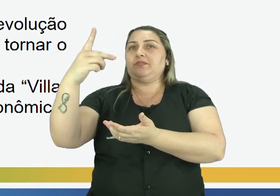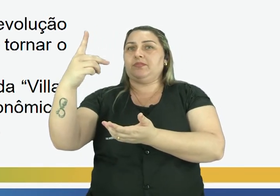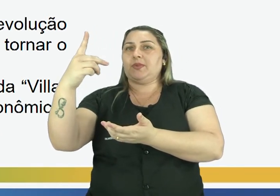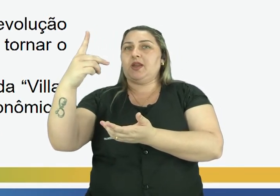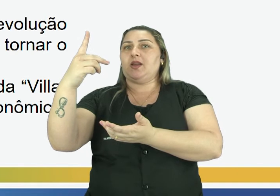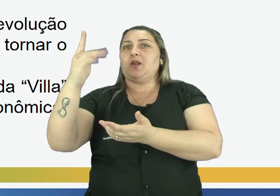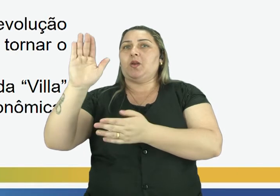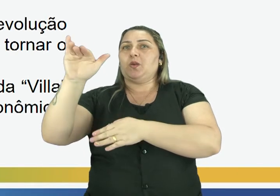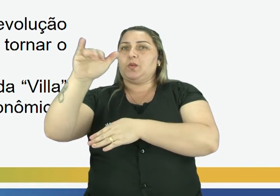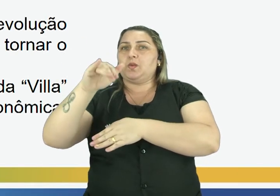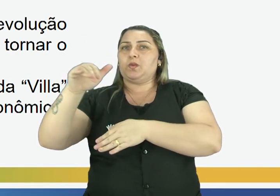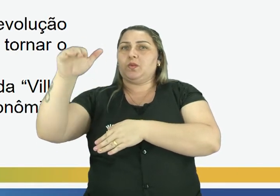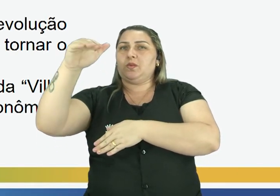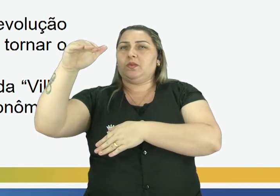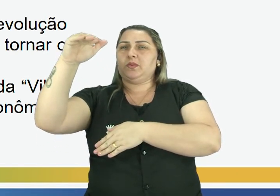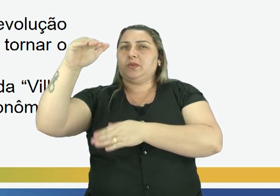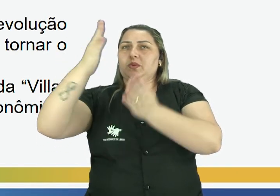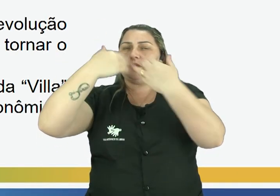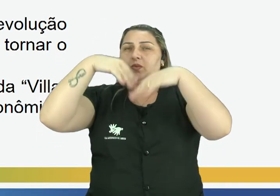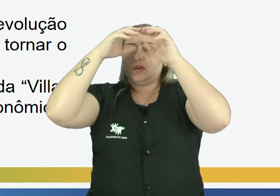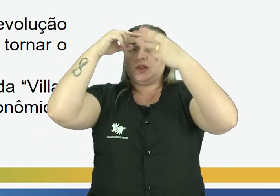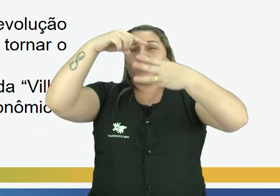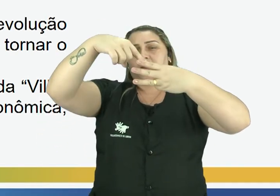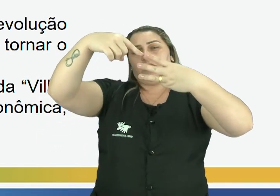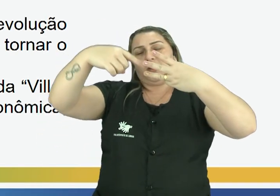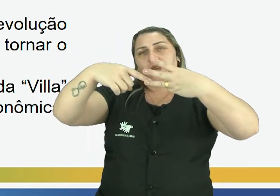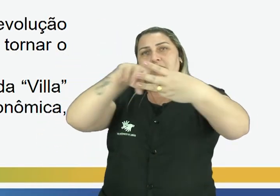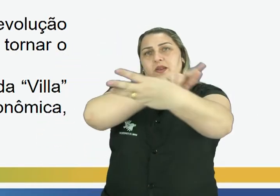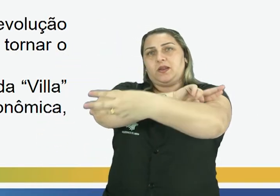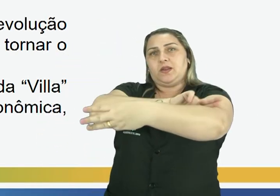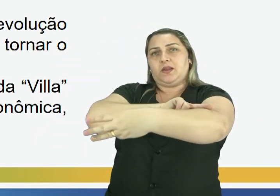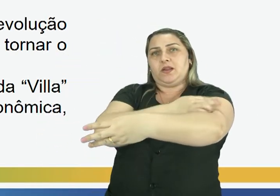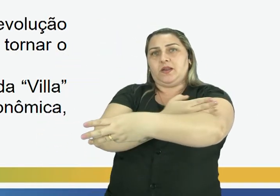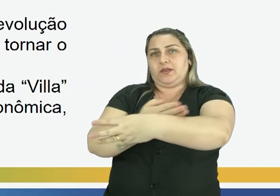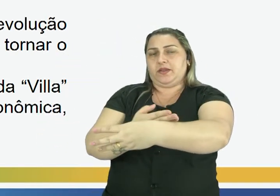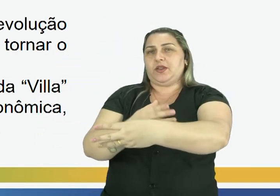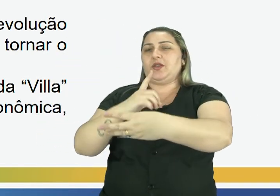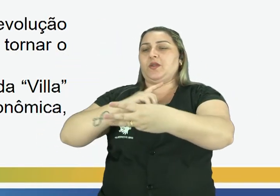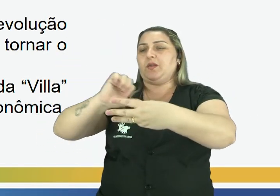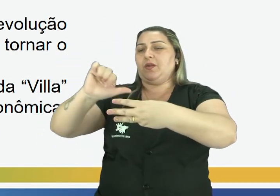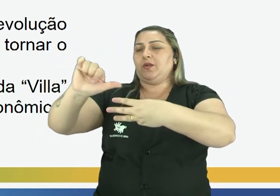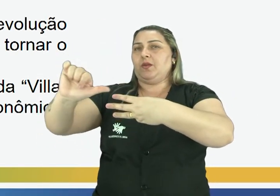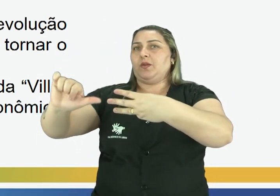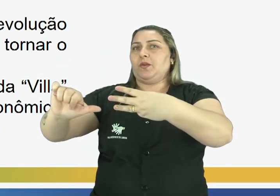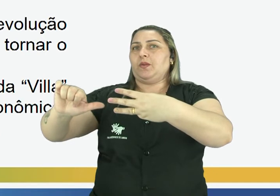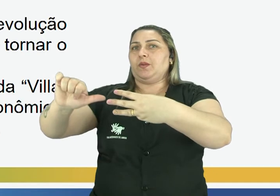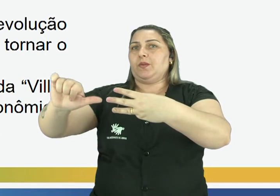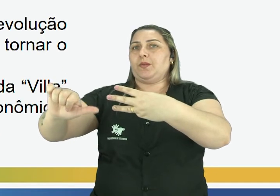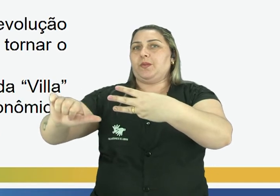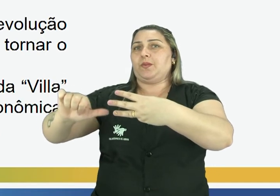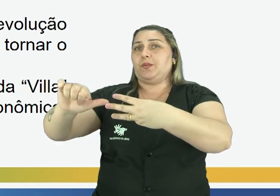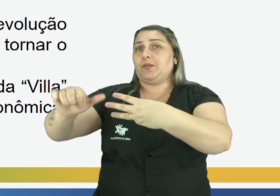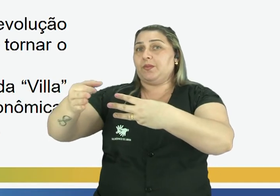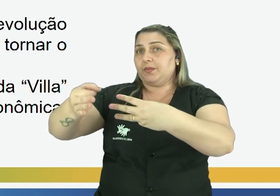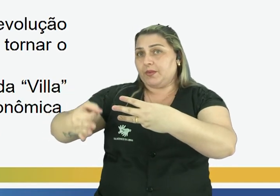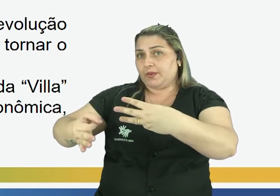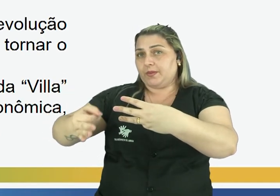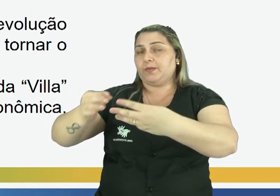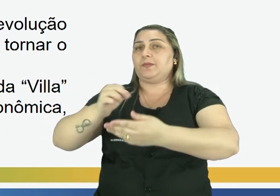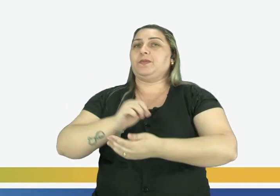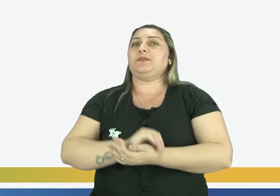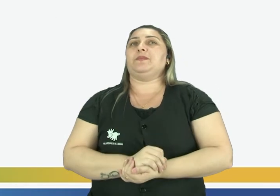nessas três fases, a cidade de Rio Branco, ela passou por diversas transformações, certo?